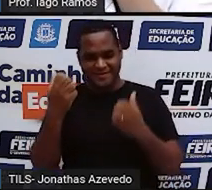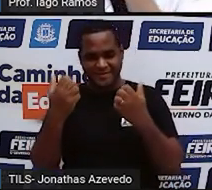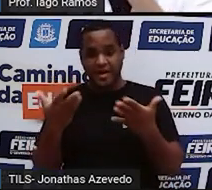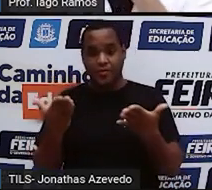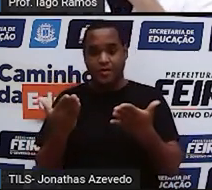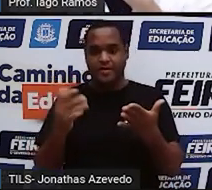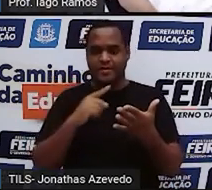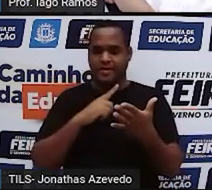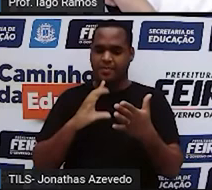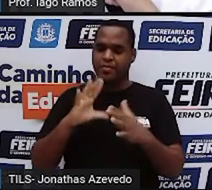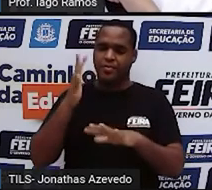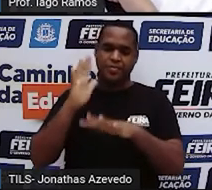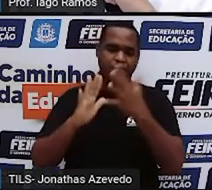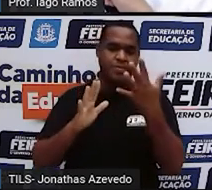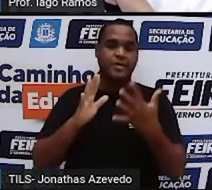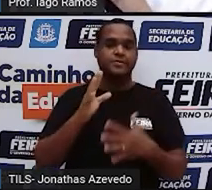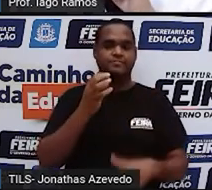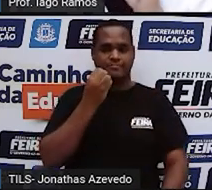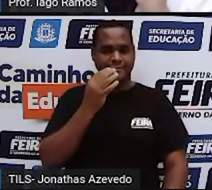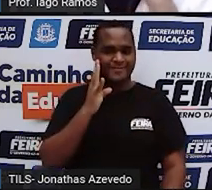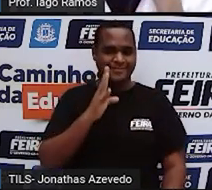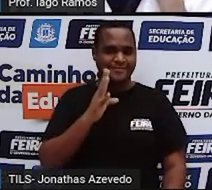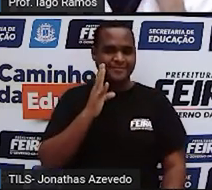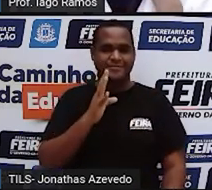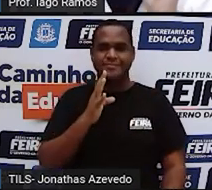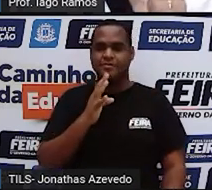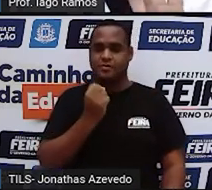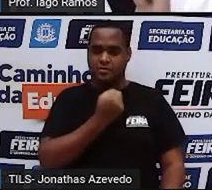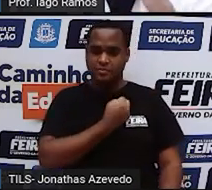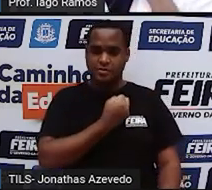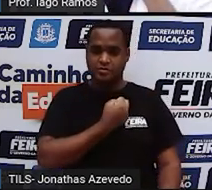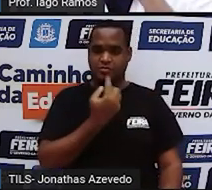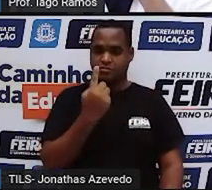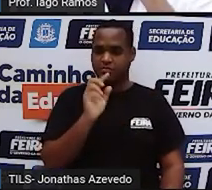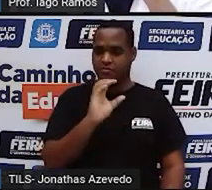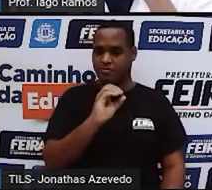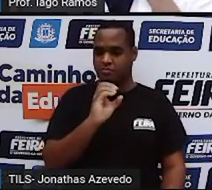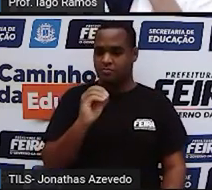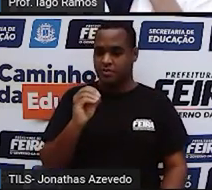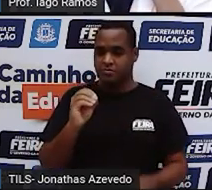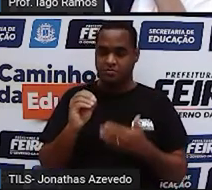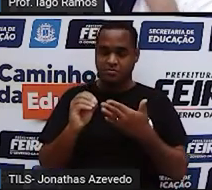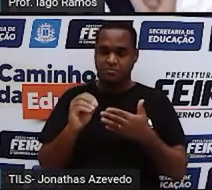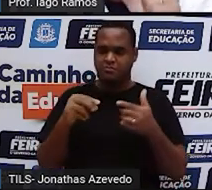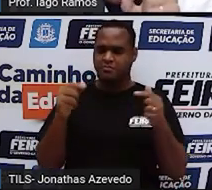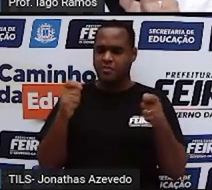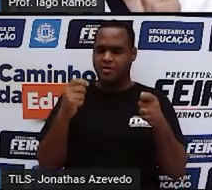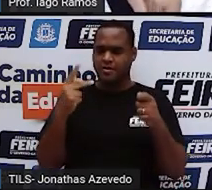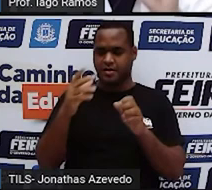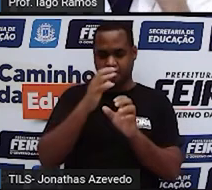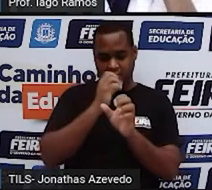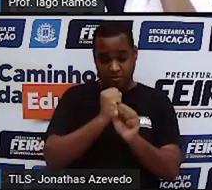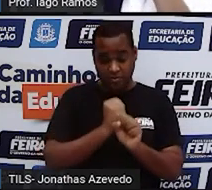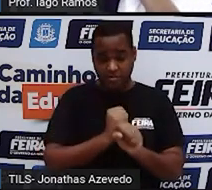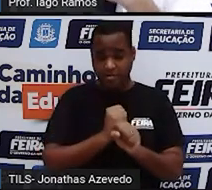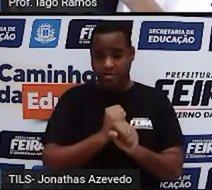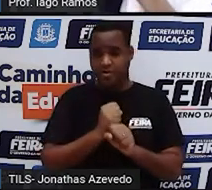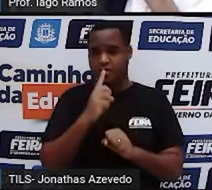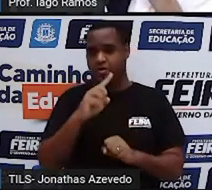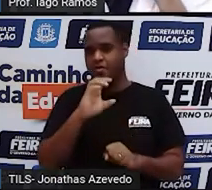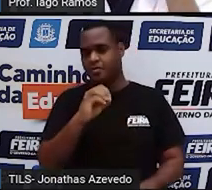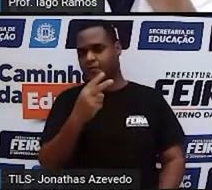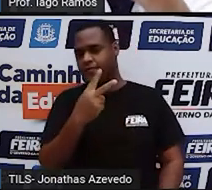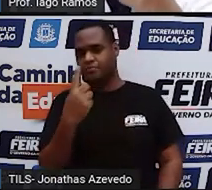acontece uma coisa muito bacana. Aquele número 1.000 vai somar com 1